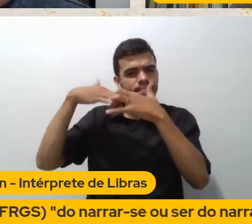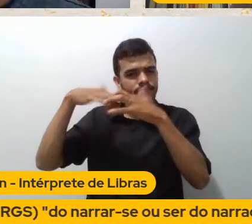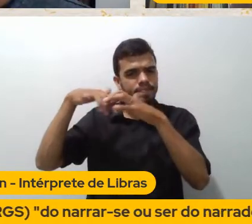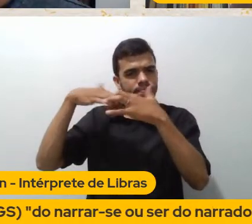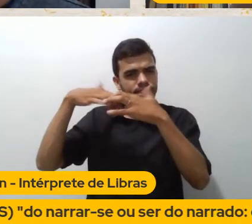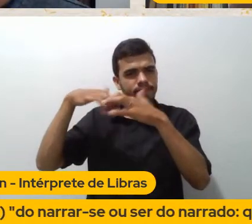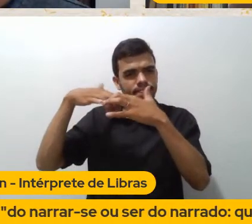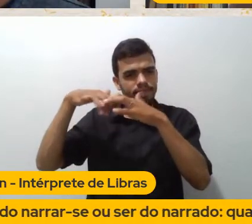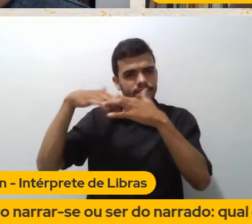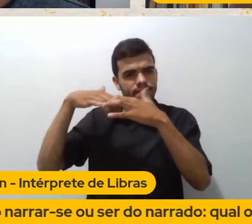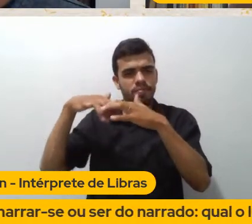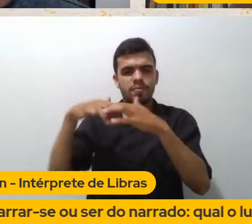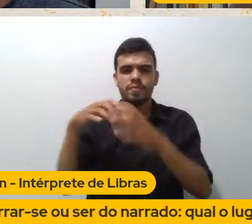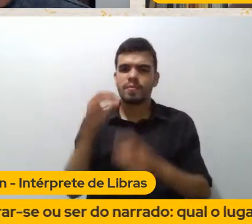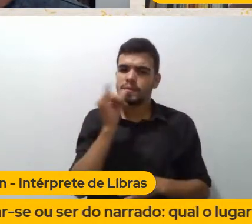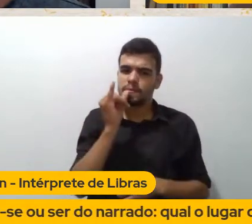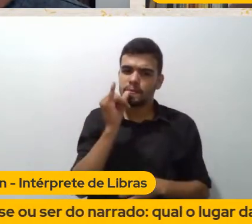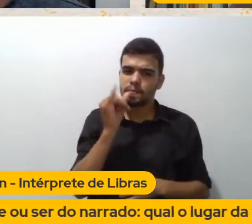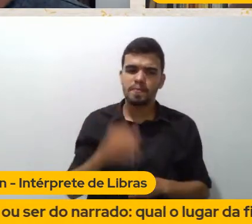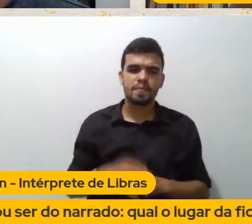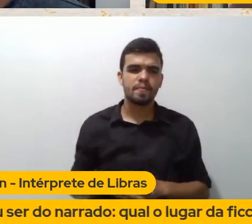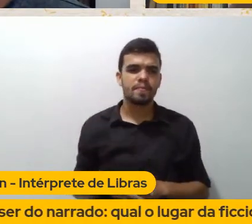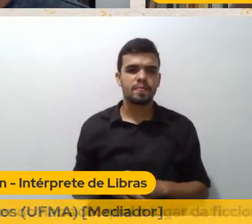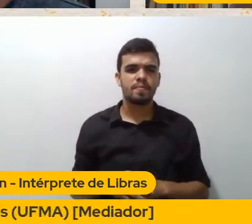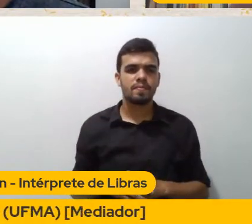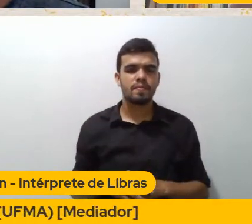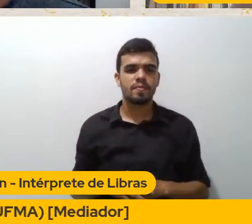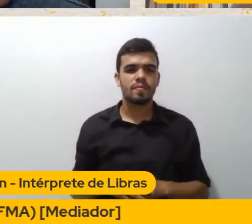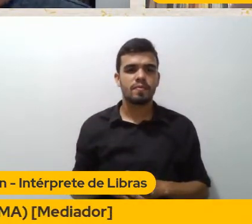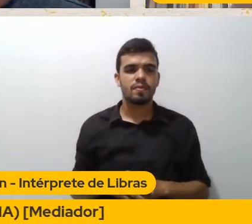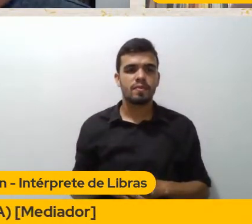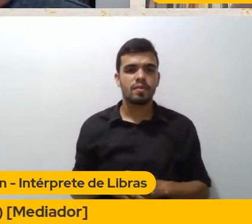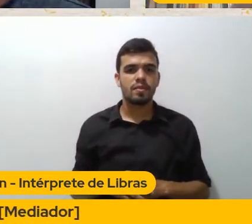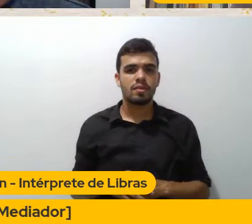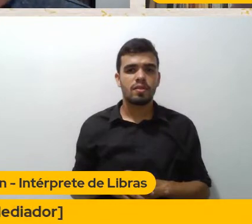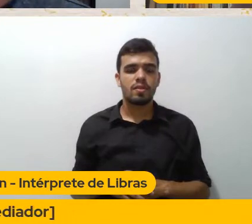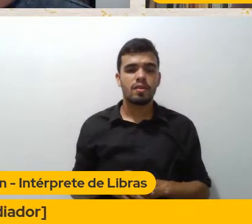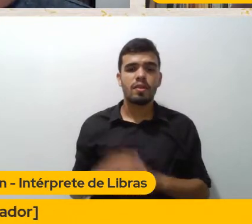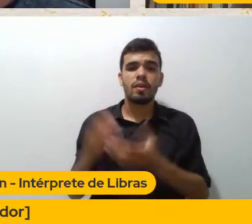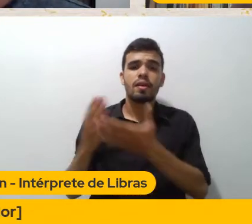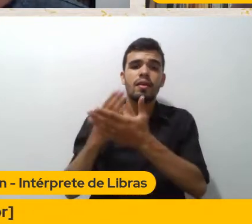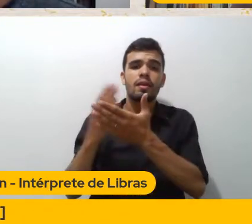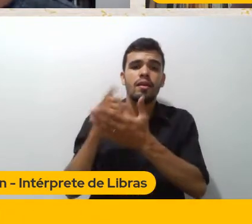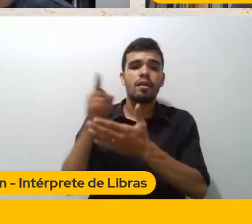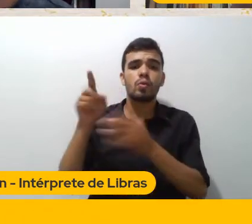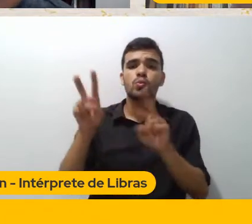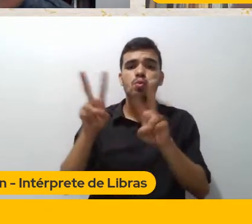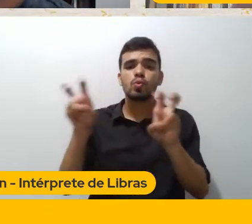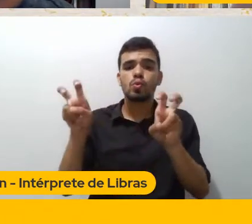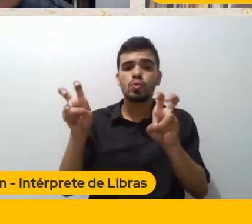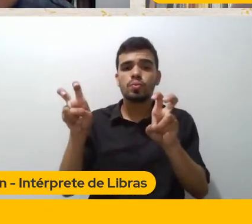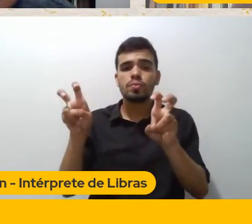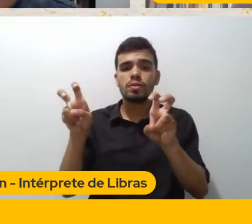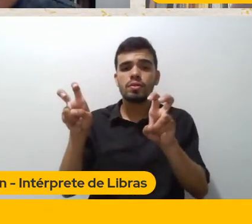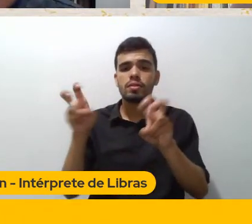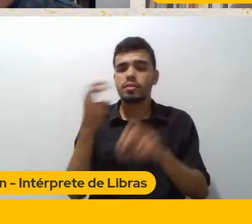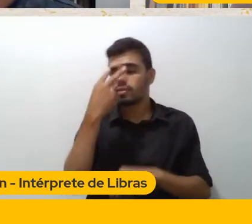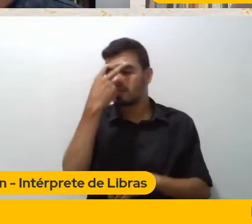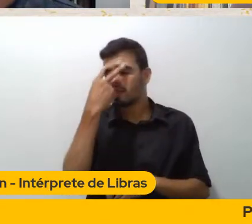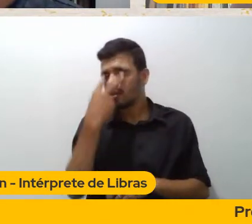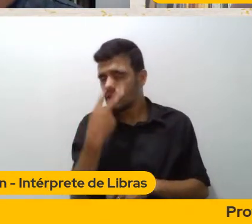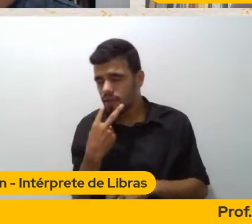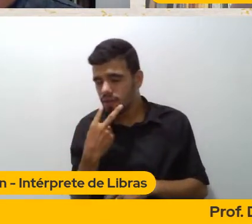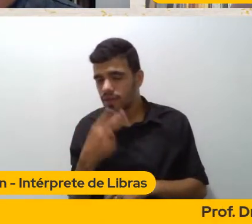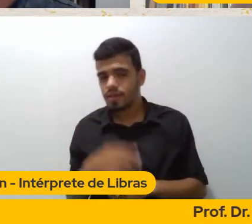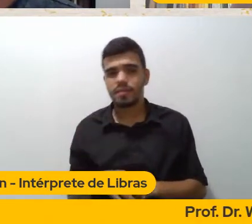Por exemplo Em Em ensaio sobre a cegueira De Saramago No Brasil Aquele A representação